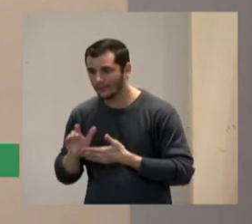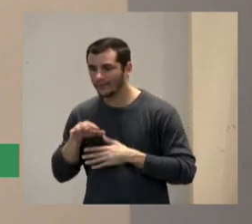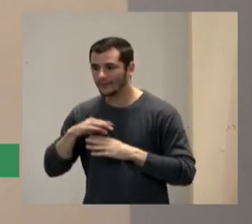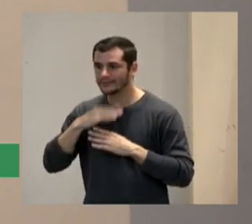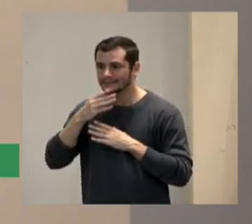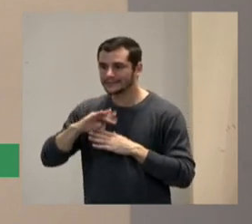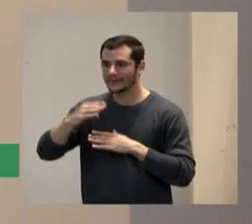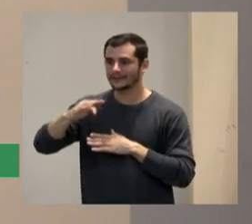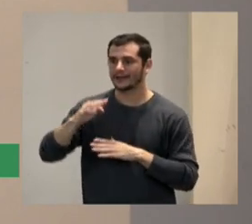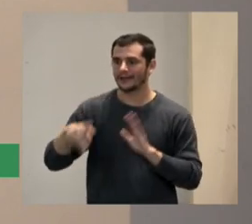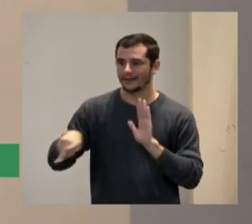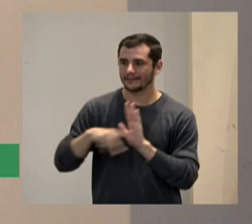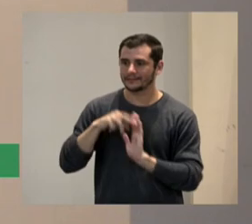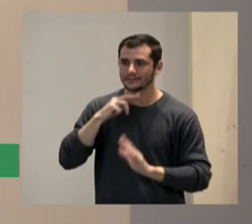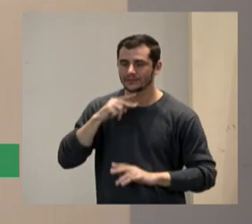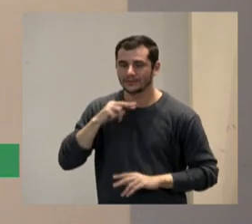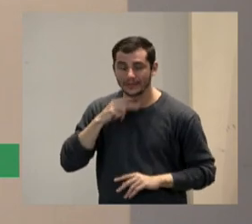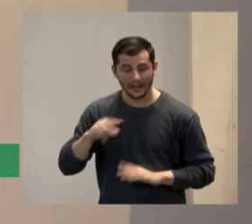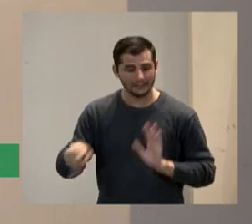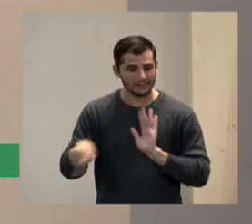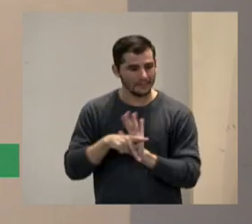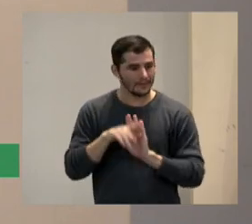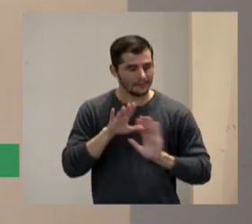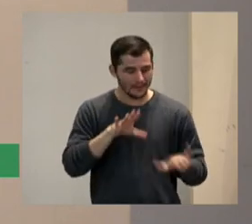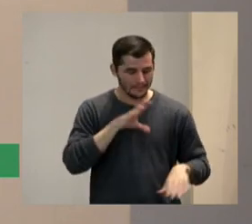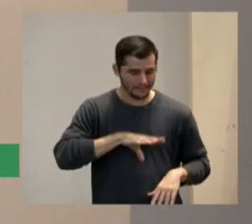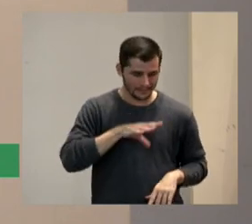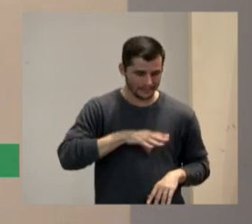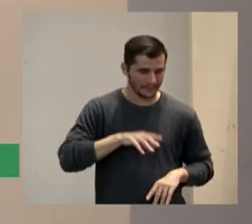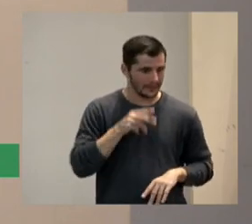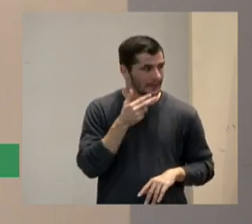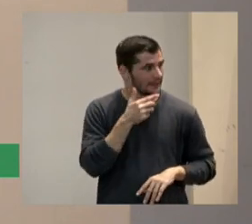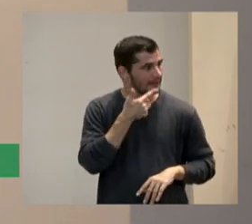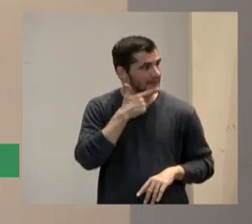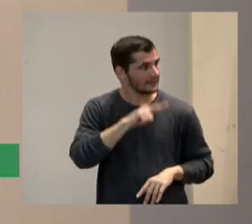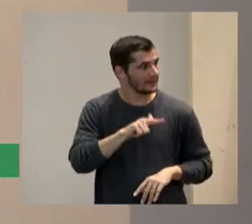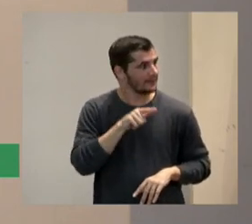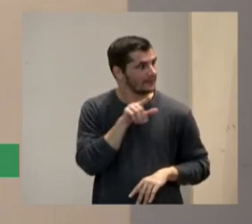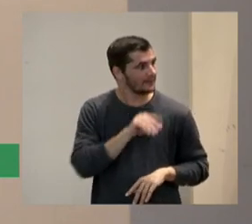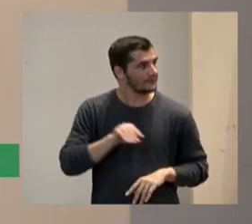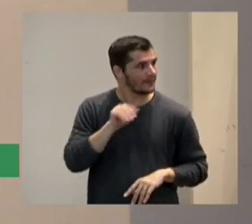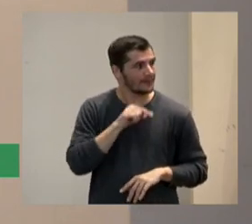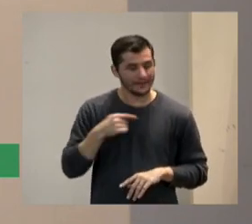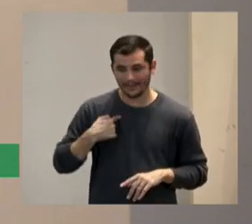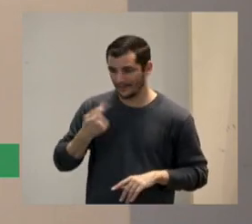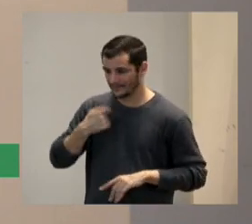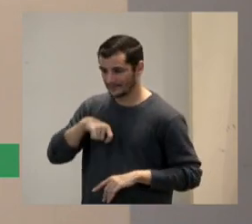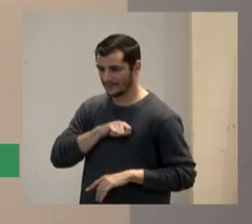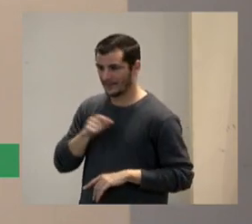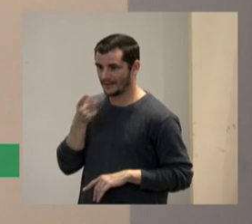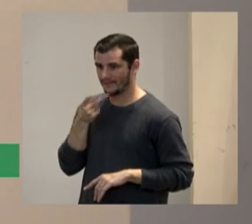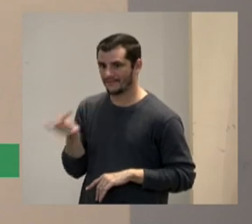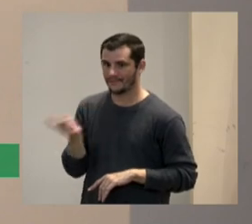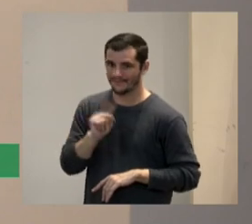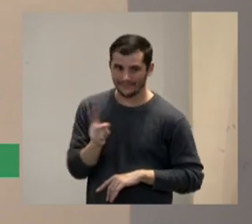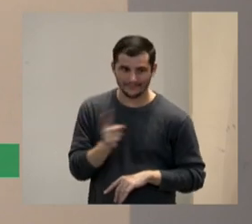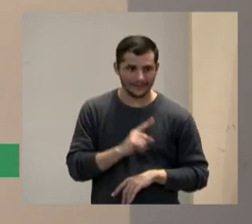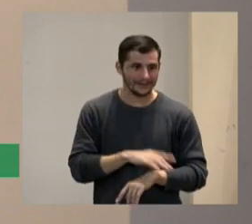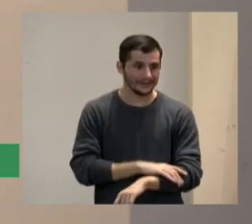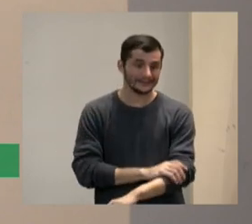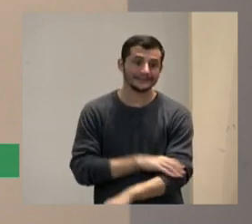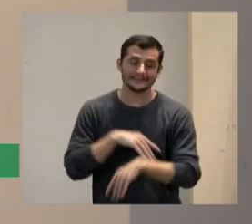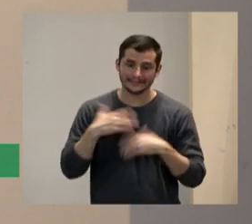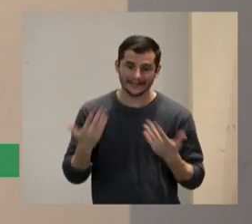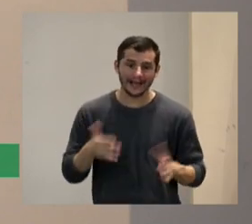mas é português a língua que eu vou falar não se enganem não vou falar espanhol não embora